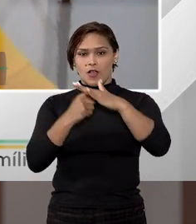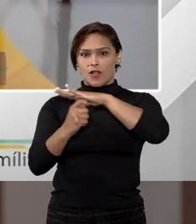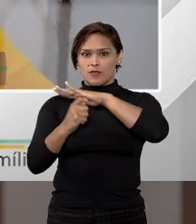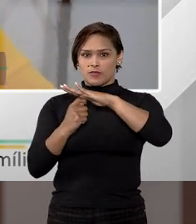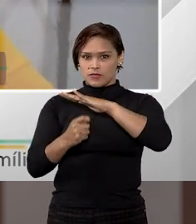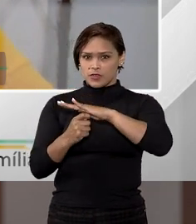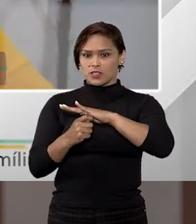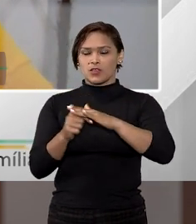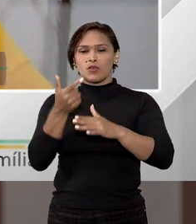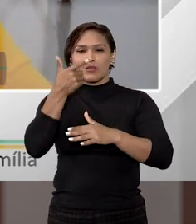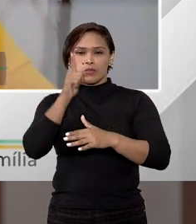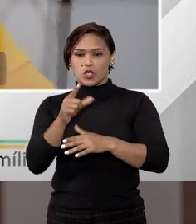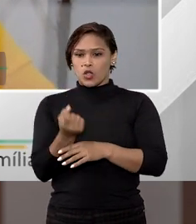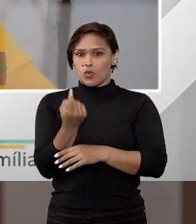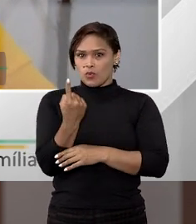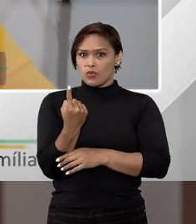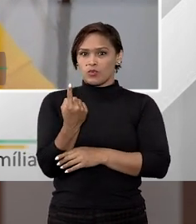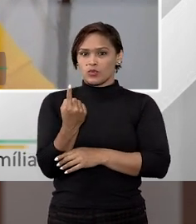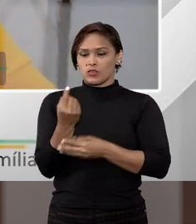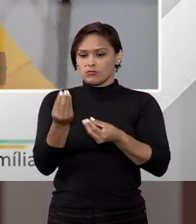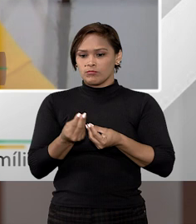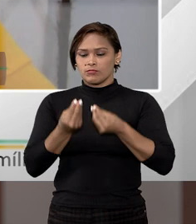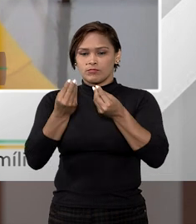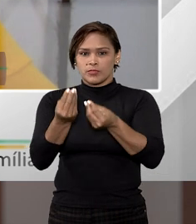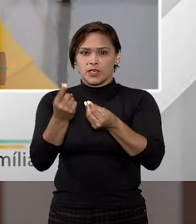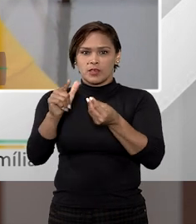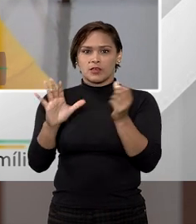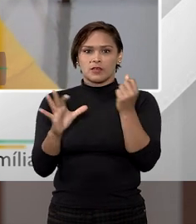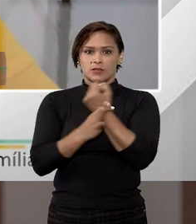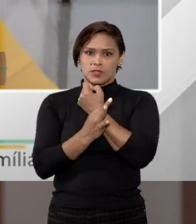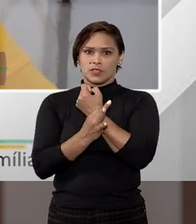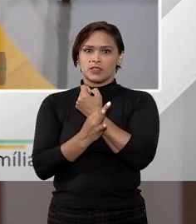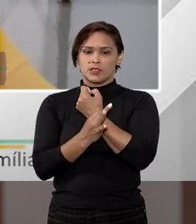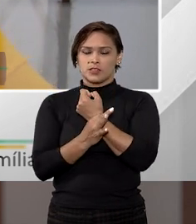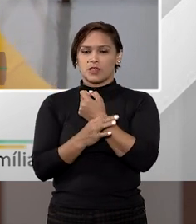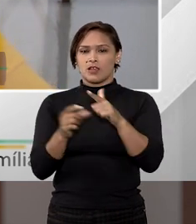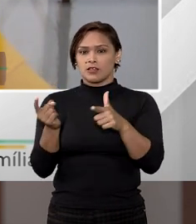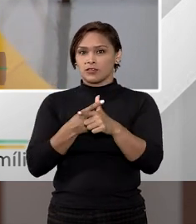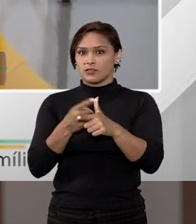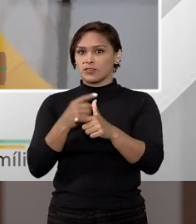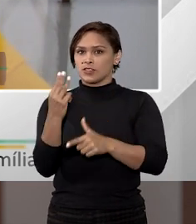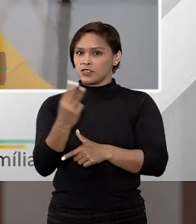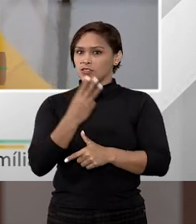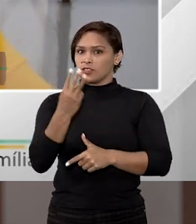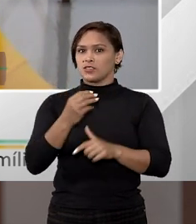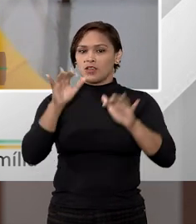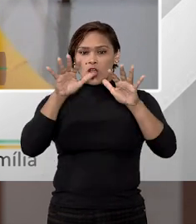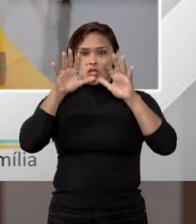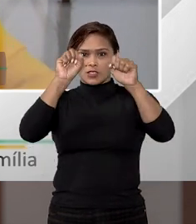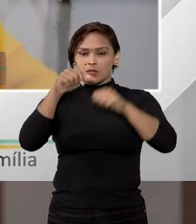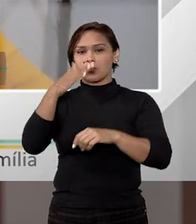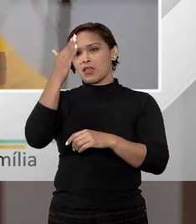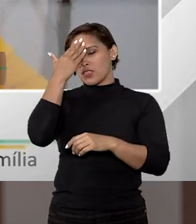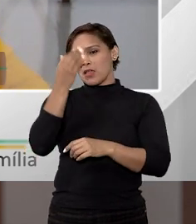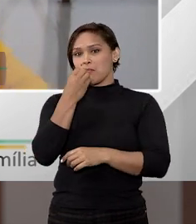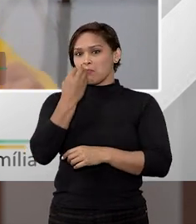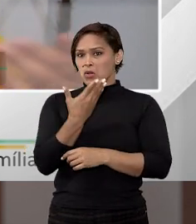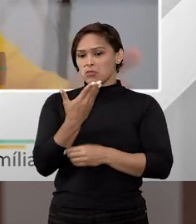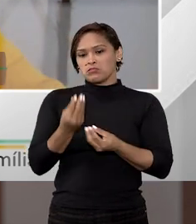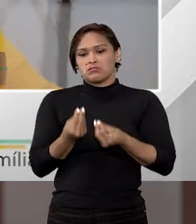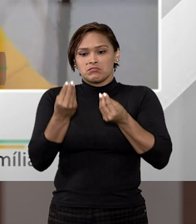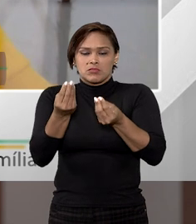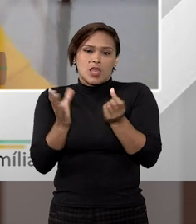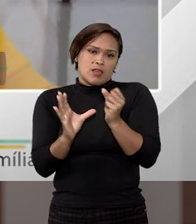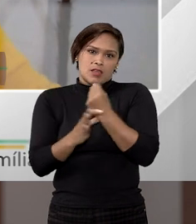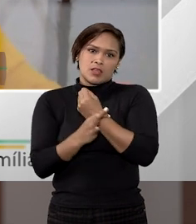fiador e você concede o seu único bem de família, como garantir para uma dívida de terceiro, os tribunais entendem que bom, se você está